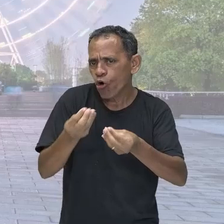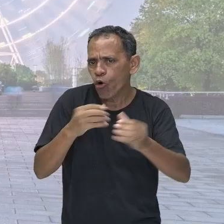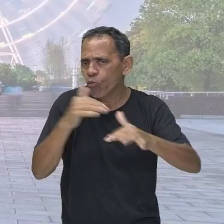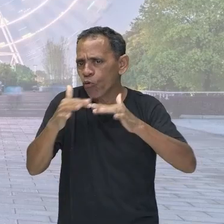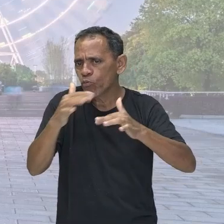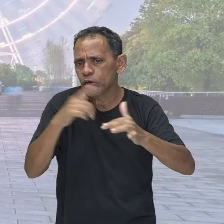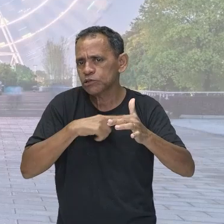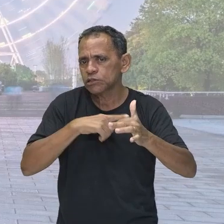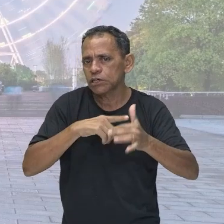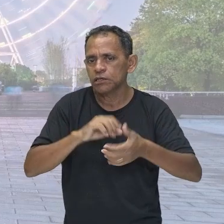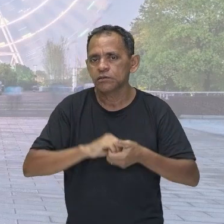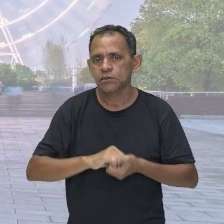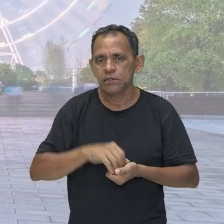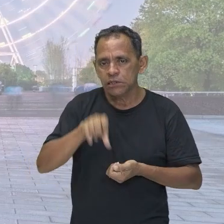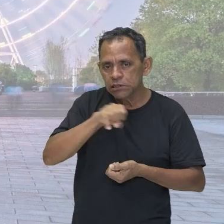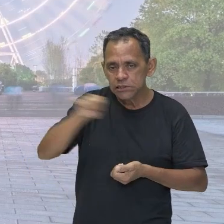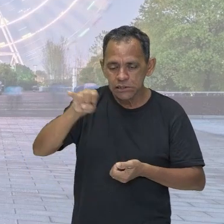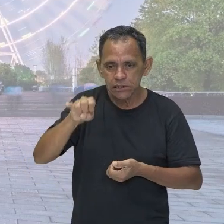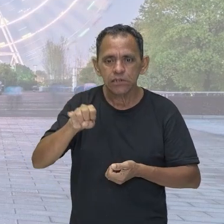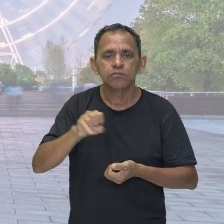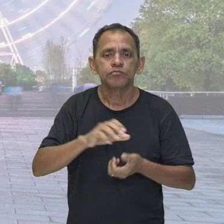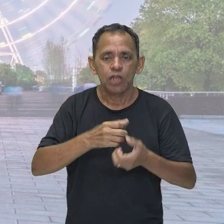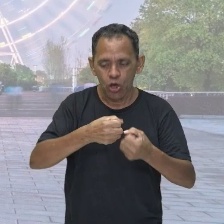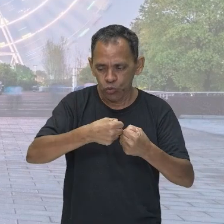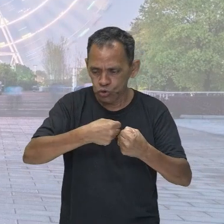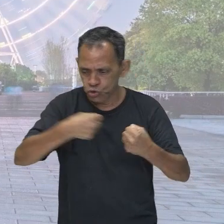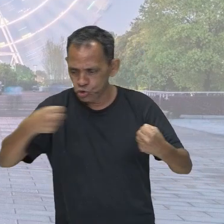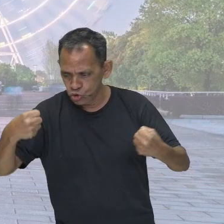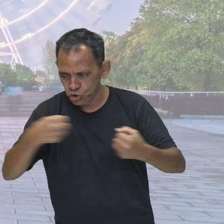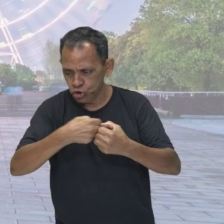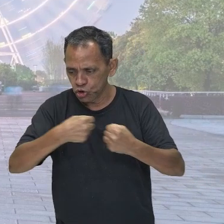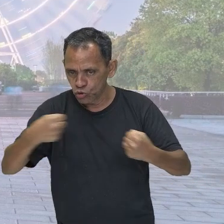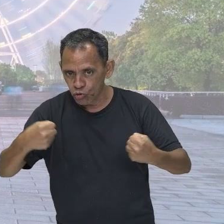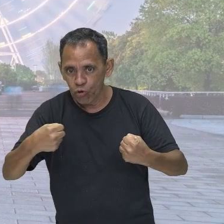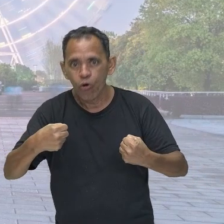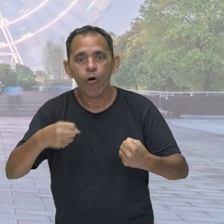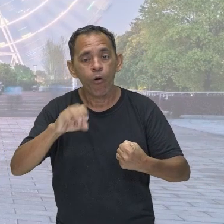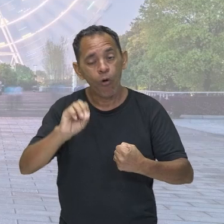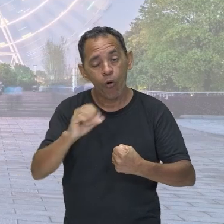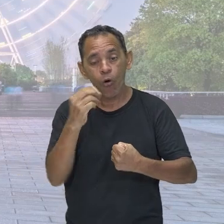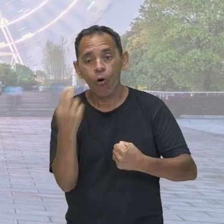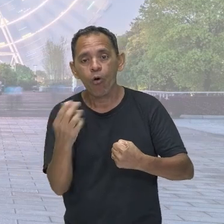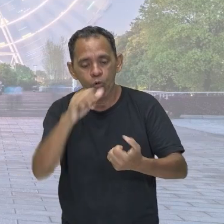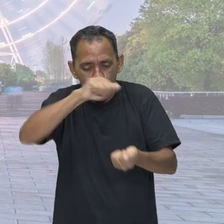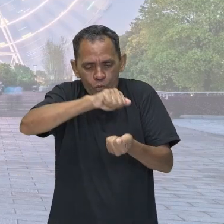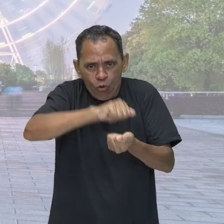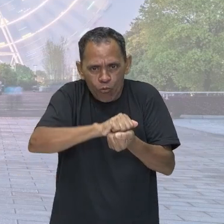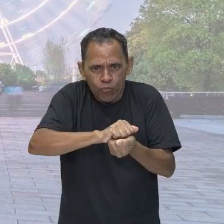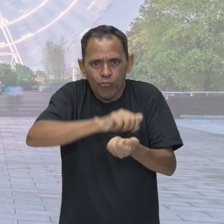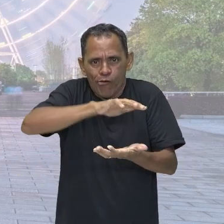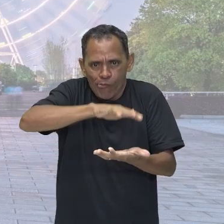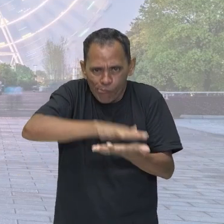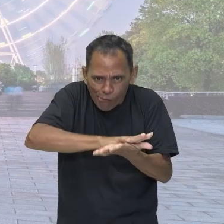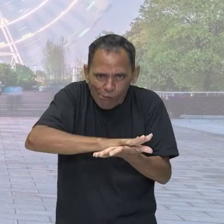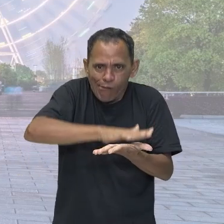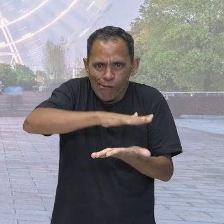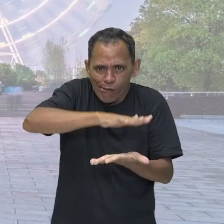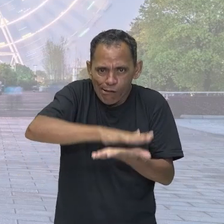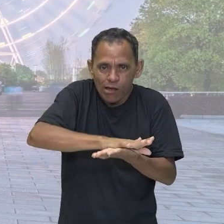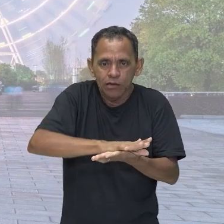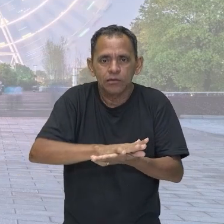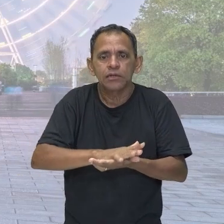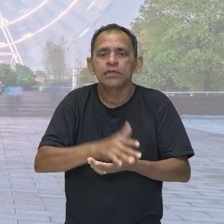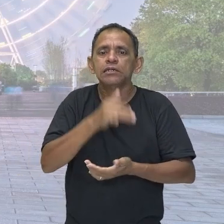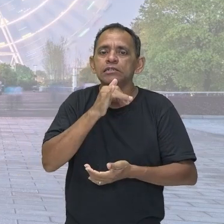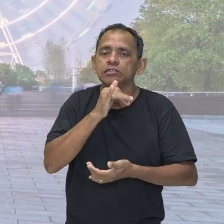comprimo essa mola ou quando eu estico essa mola? Porque ela tem energia. Se você pega um estilingue, uma